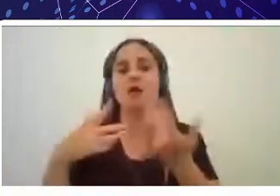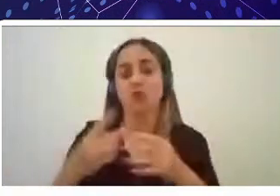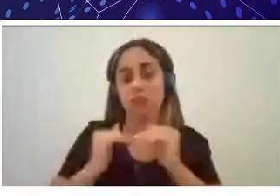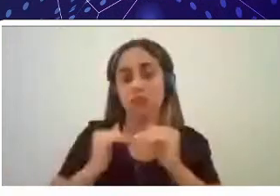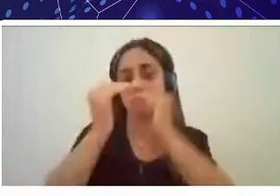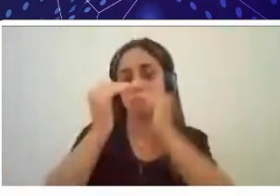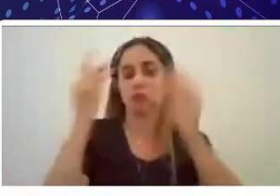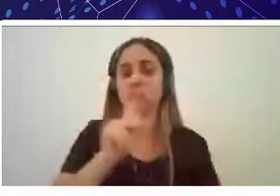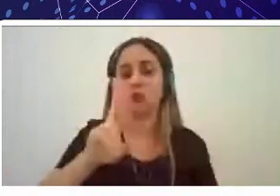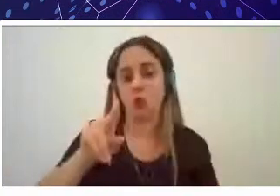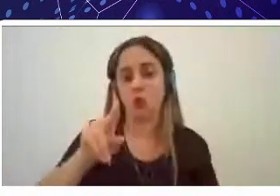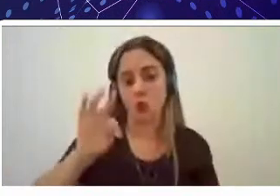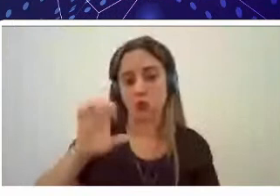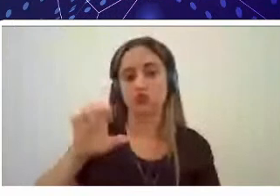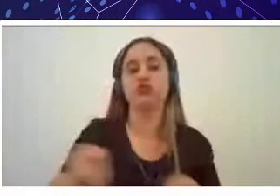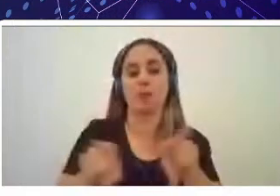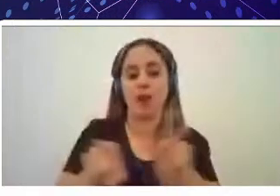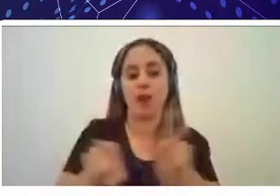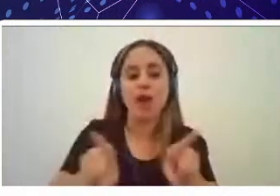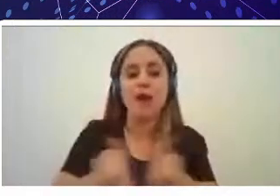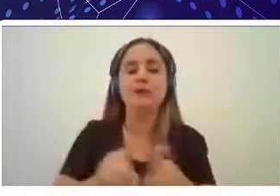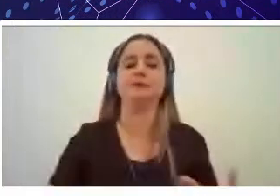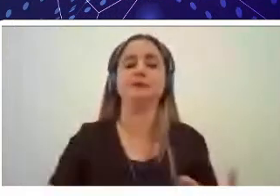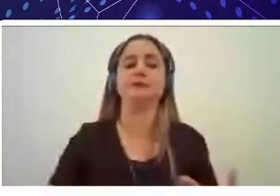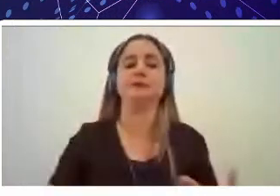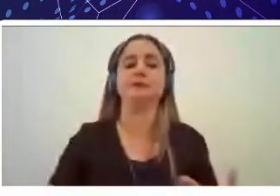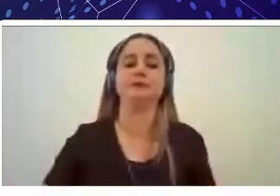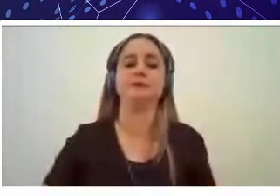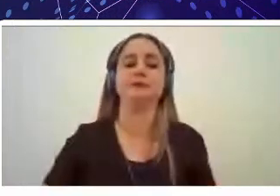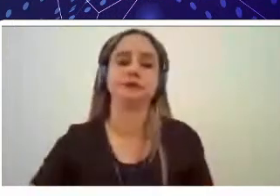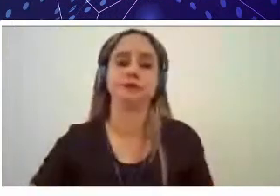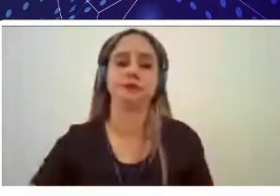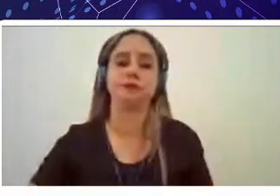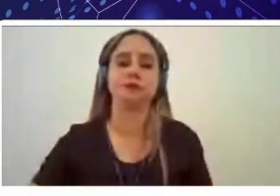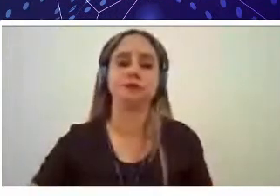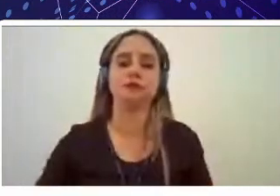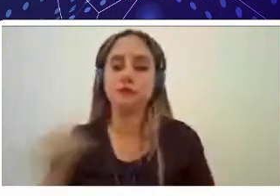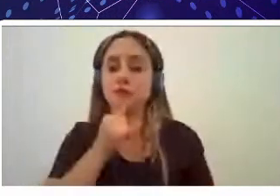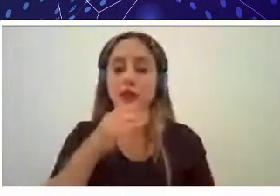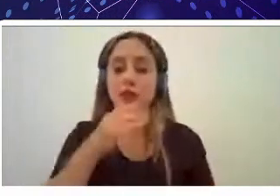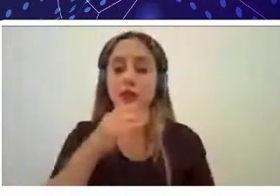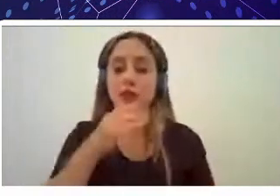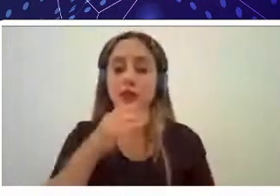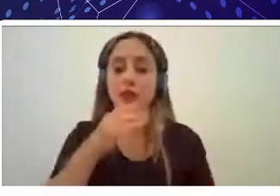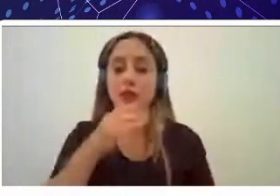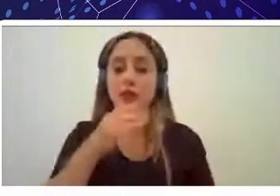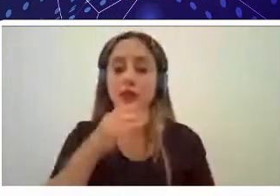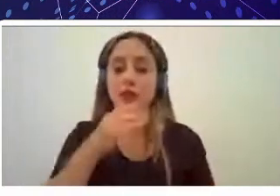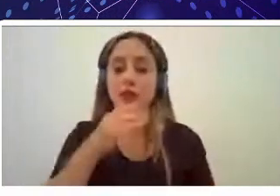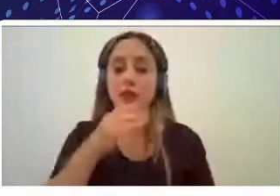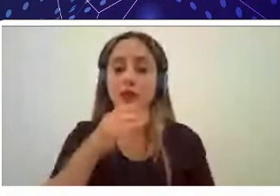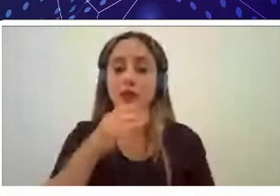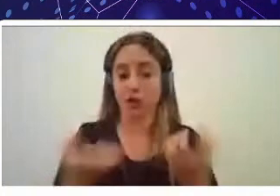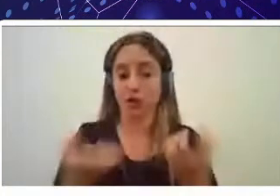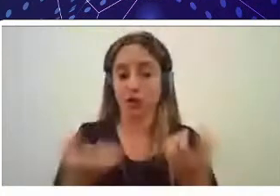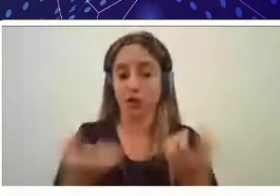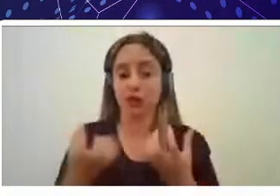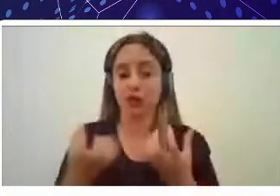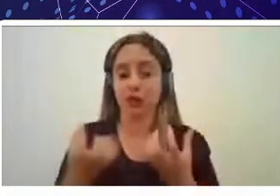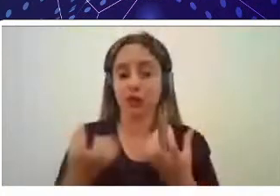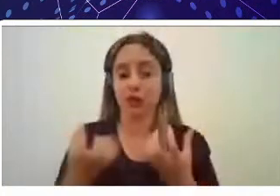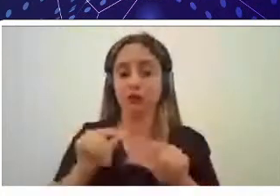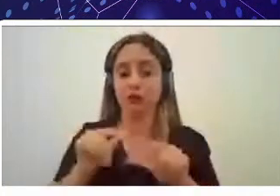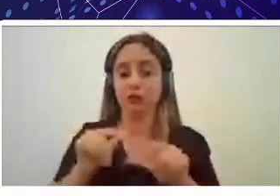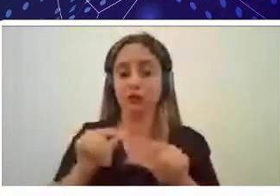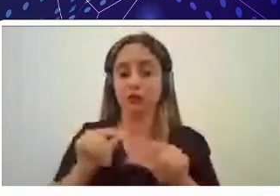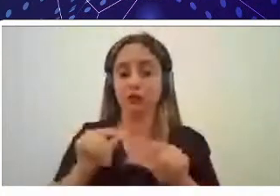Enfim, por exemplo, eu quero trabalhar na parte de economia, na parte de matemática, eu quero trabalhar com as questões